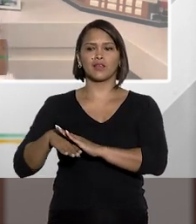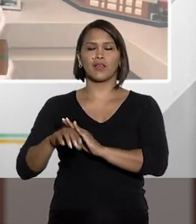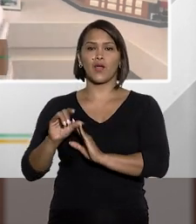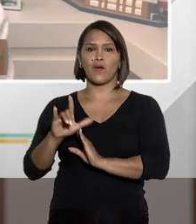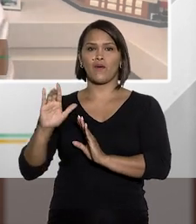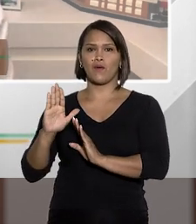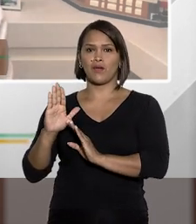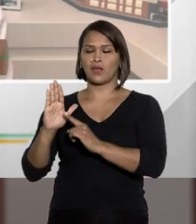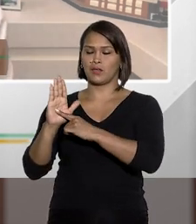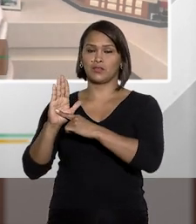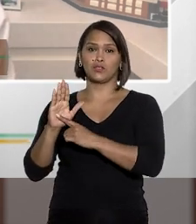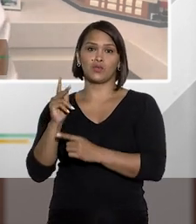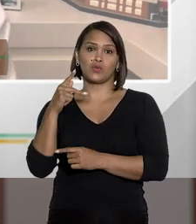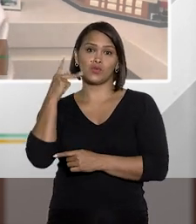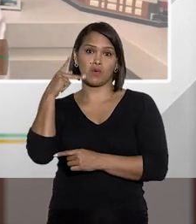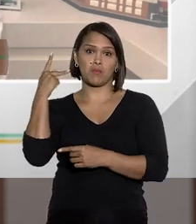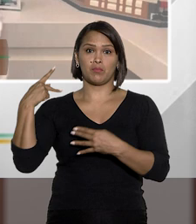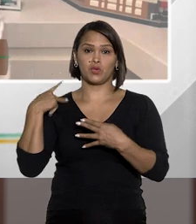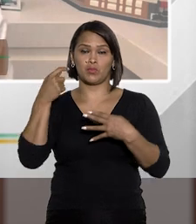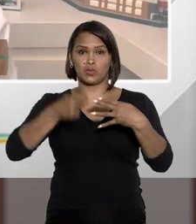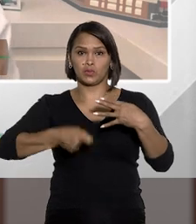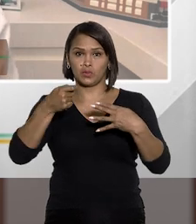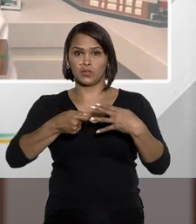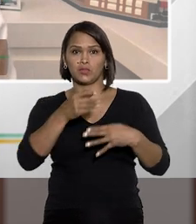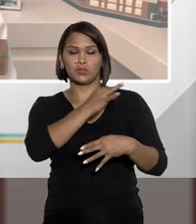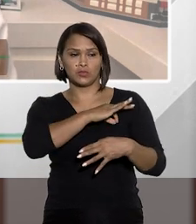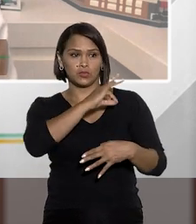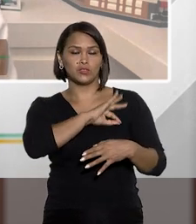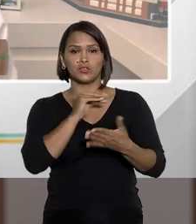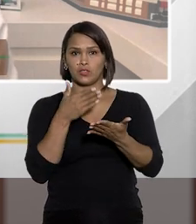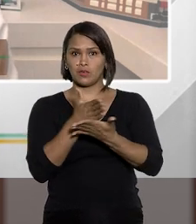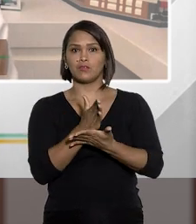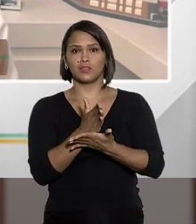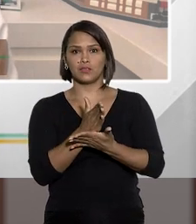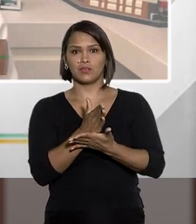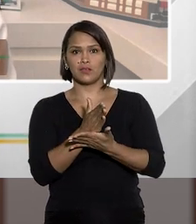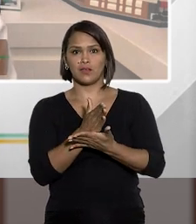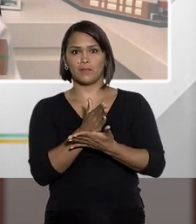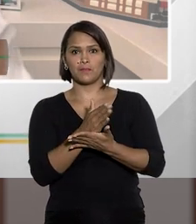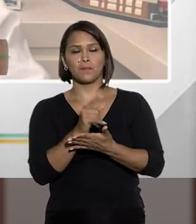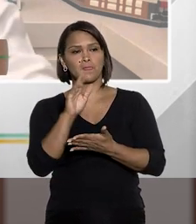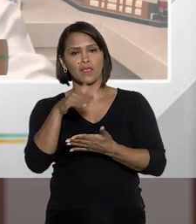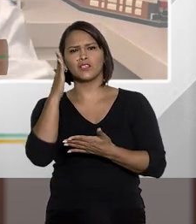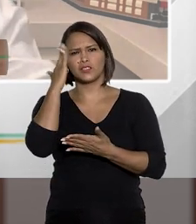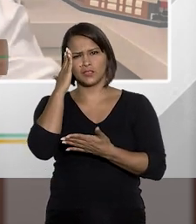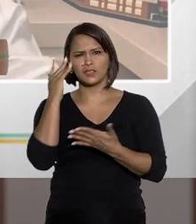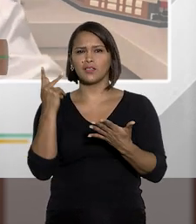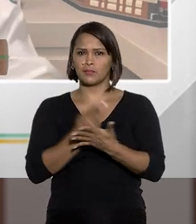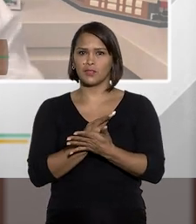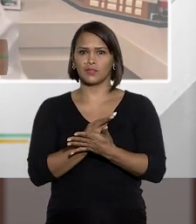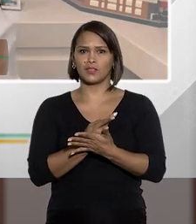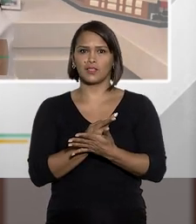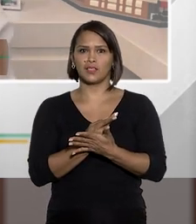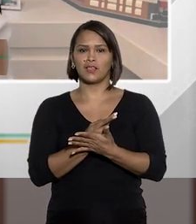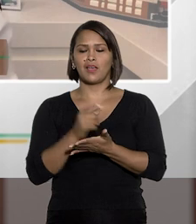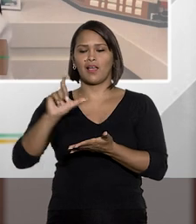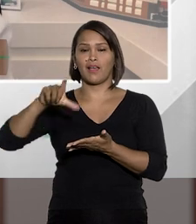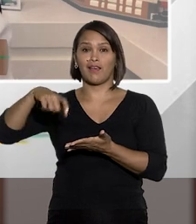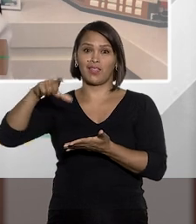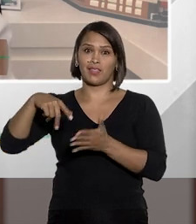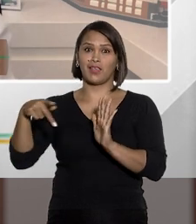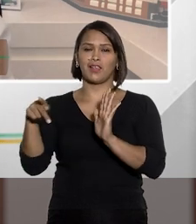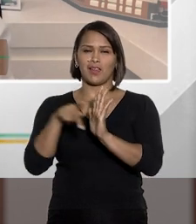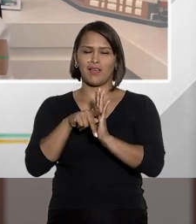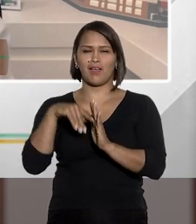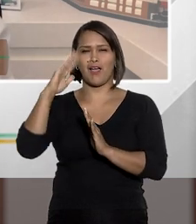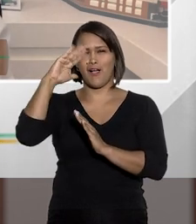aqui. Olha aqui, eu sou promotor da justiça militar e eu estou entrando. Quer dizer, a gente sabe disso, a famosa